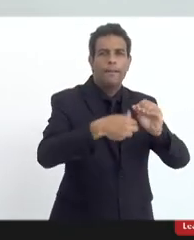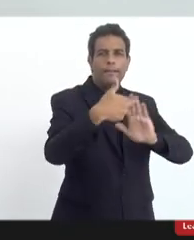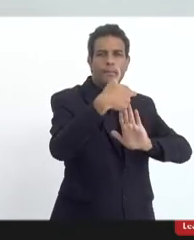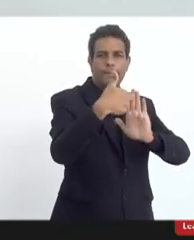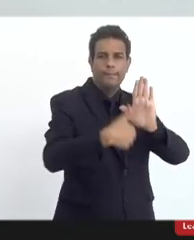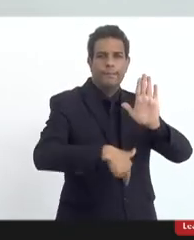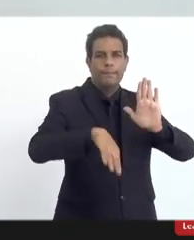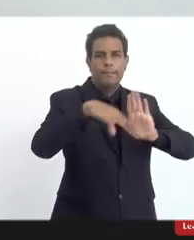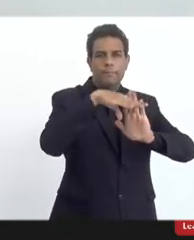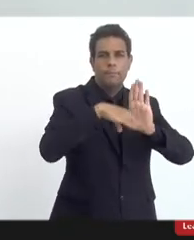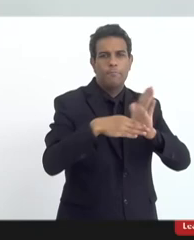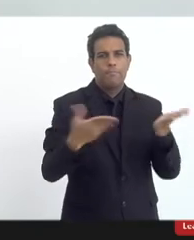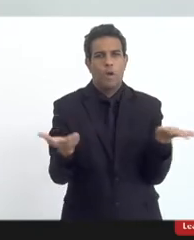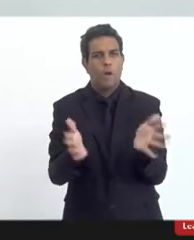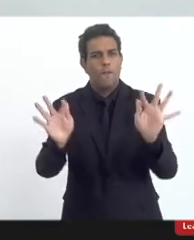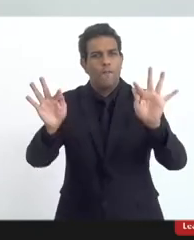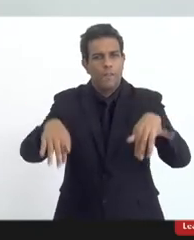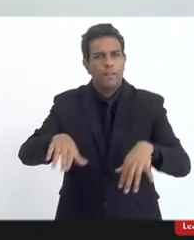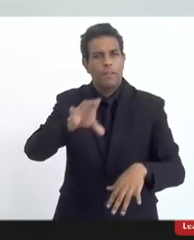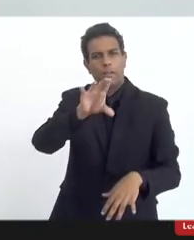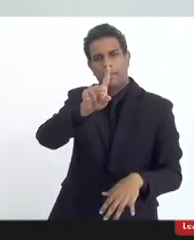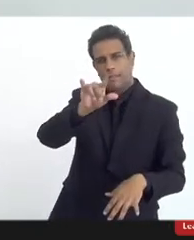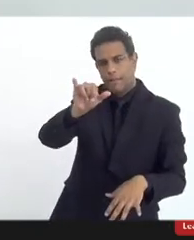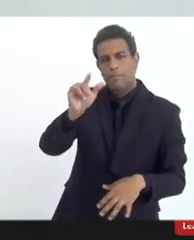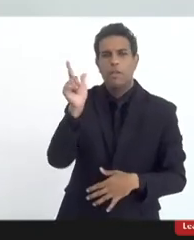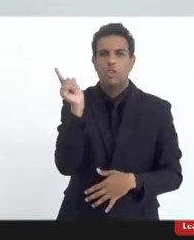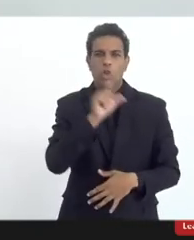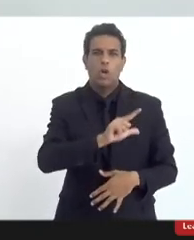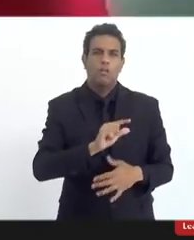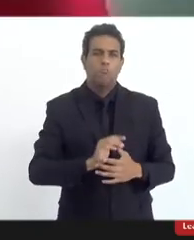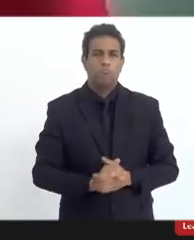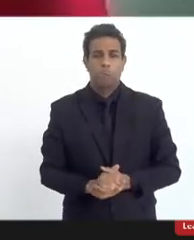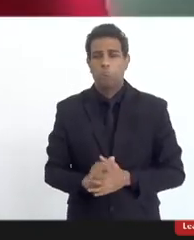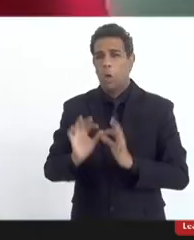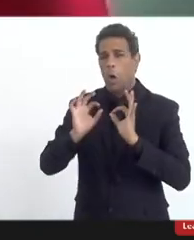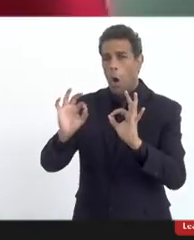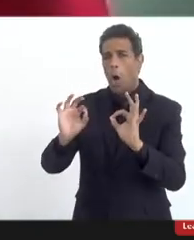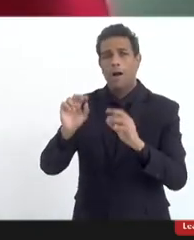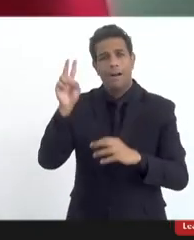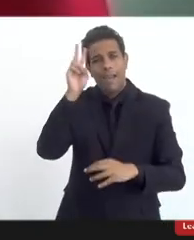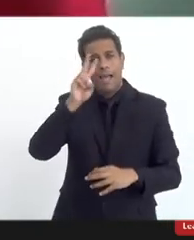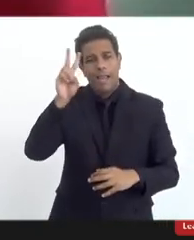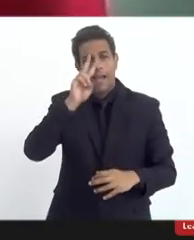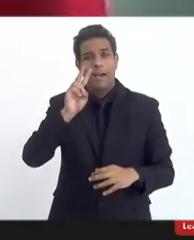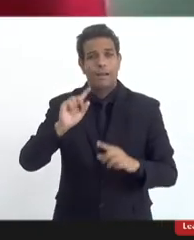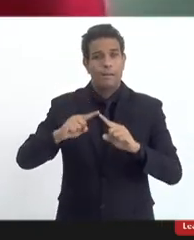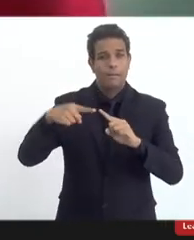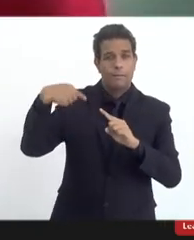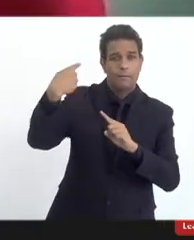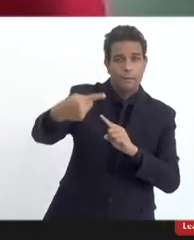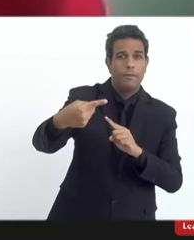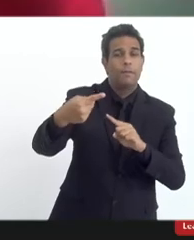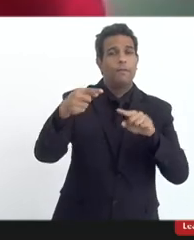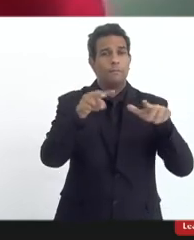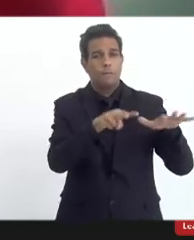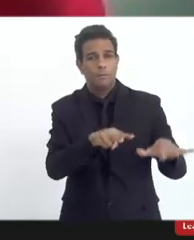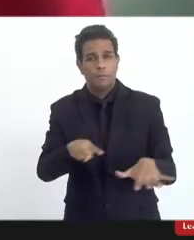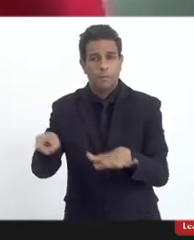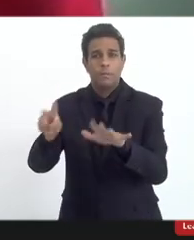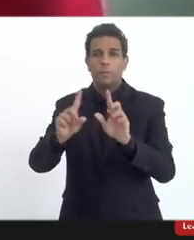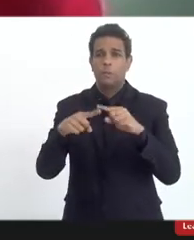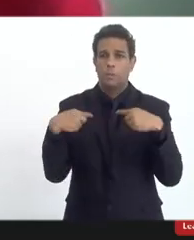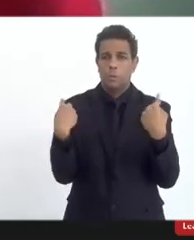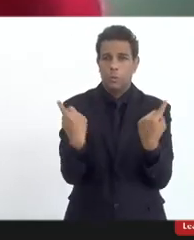porque a gente tá encerrando aqui hoje tá tá ótimo só lembrando que na próxima semana nós teremos uma